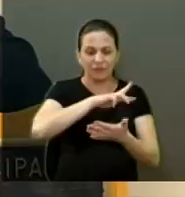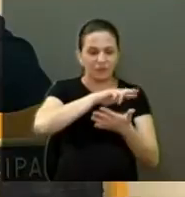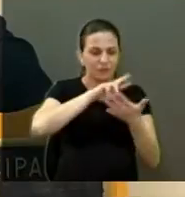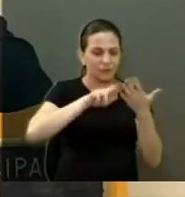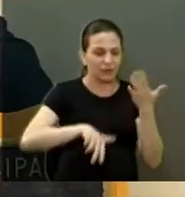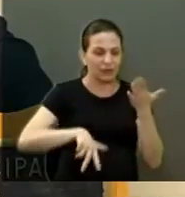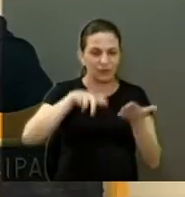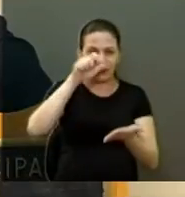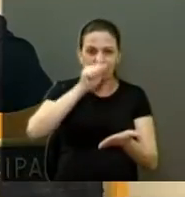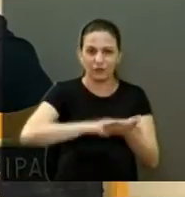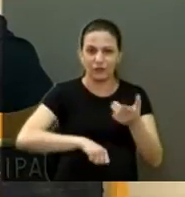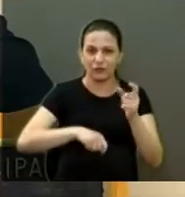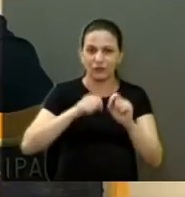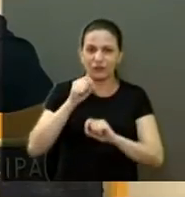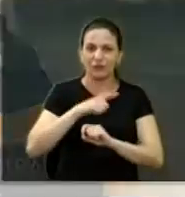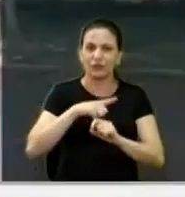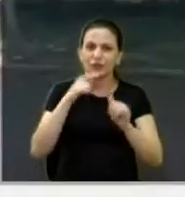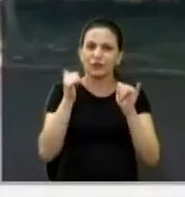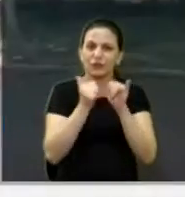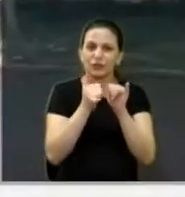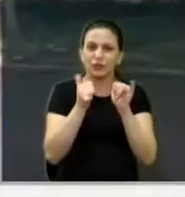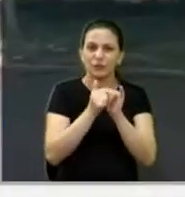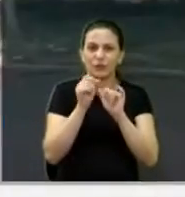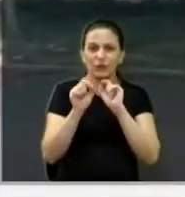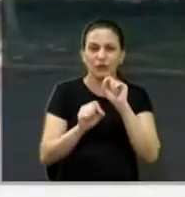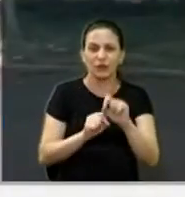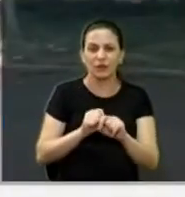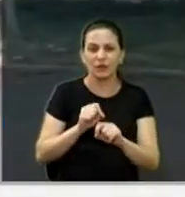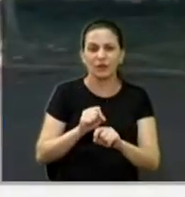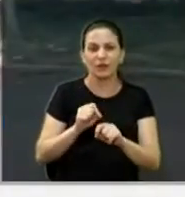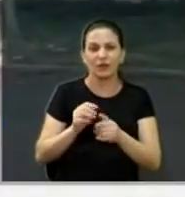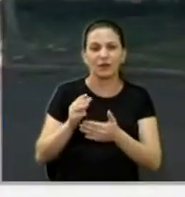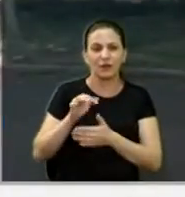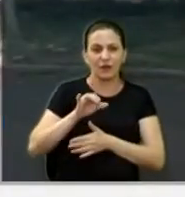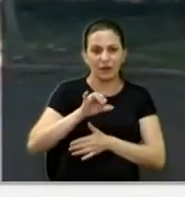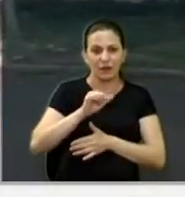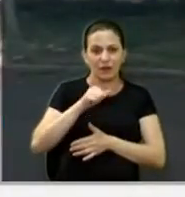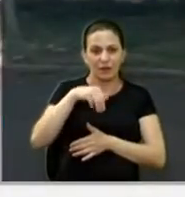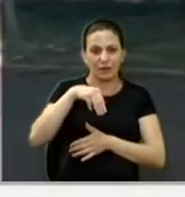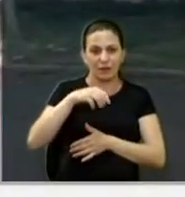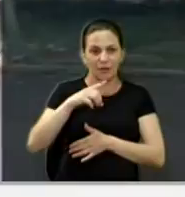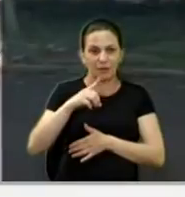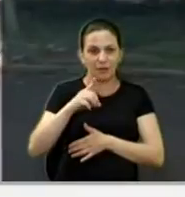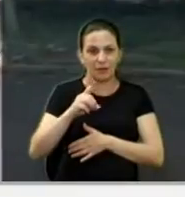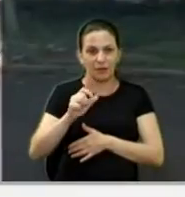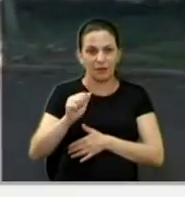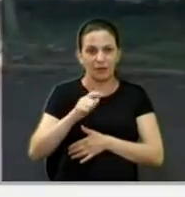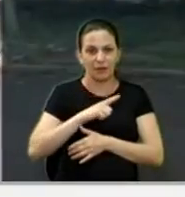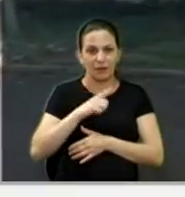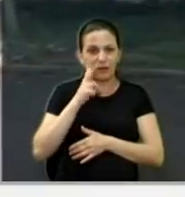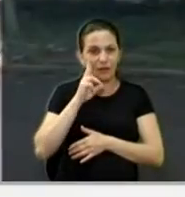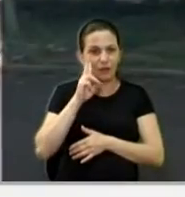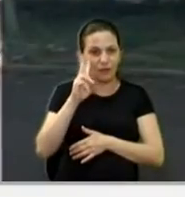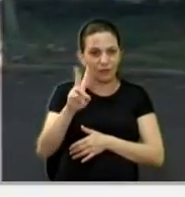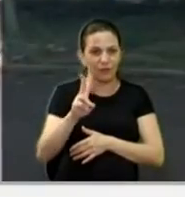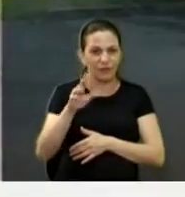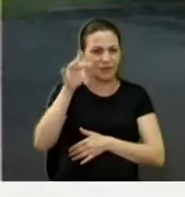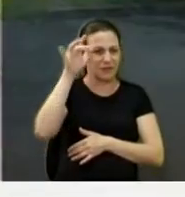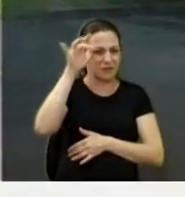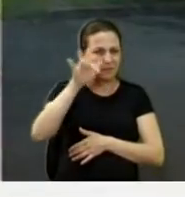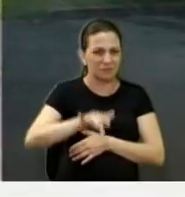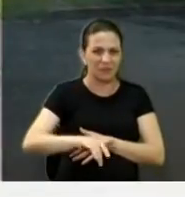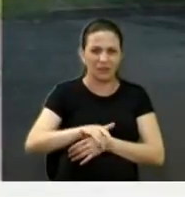registros de praças. Aqui é a Praça da Vila e Amada. Também a gente observa aí que está muito mal